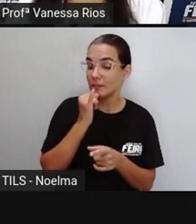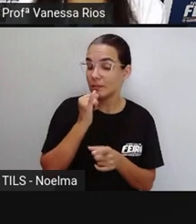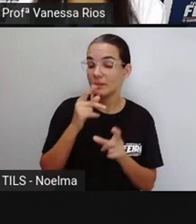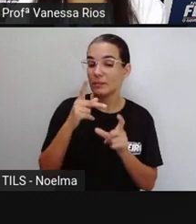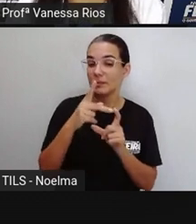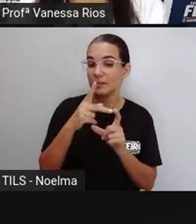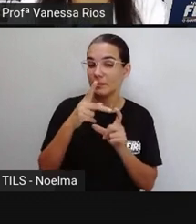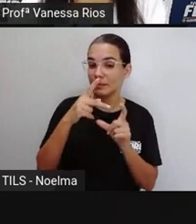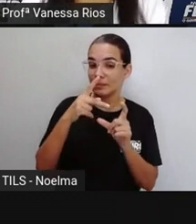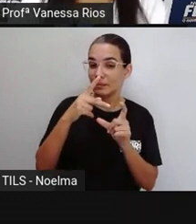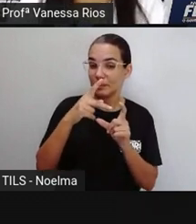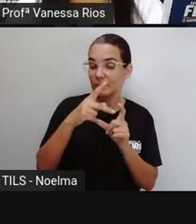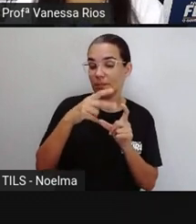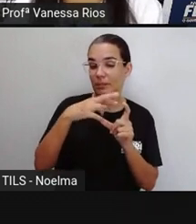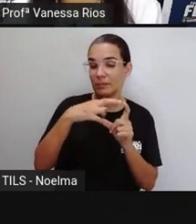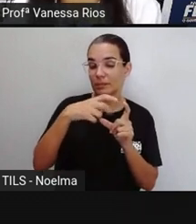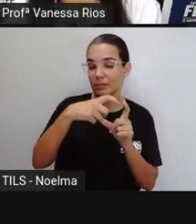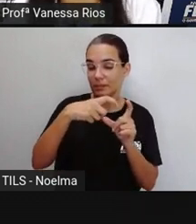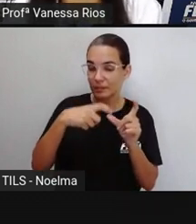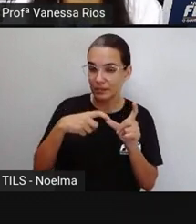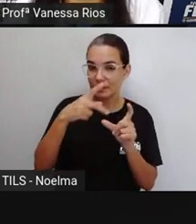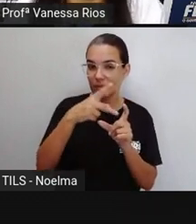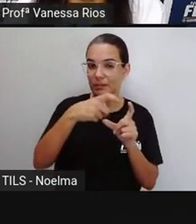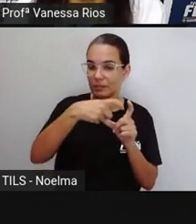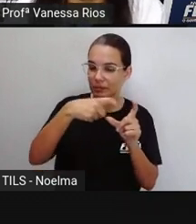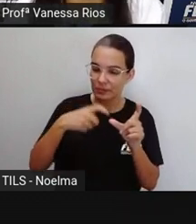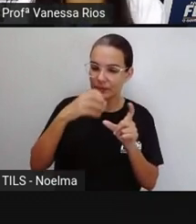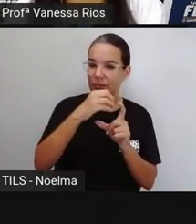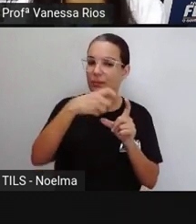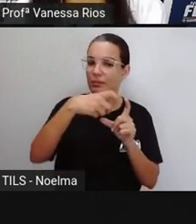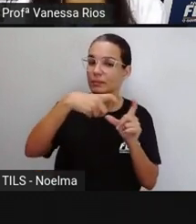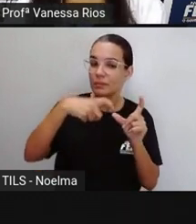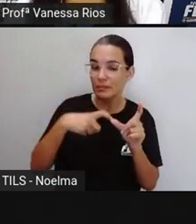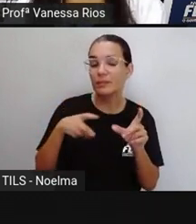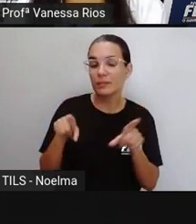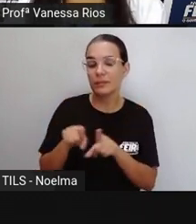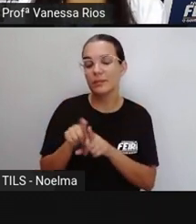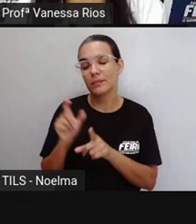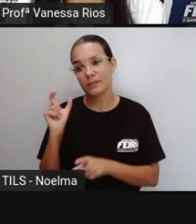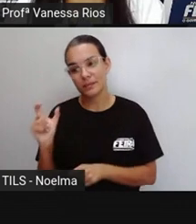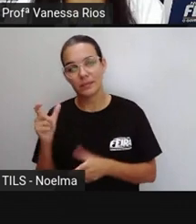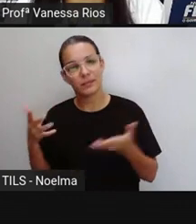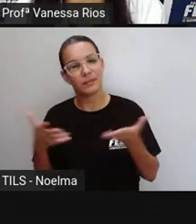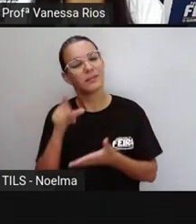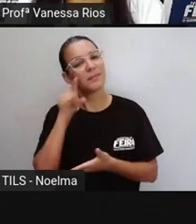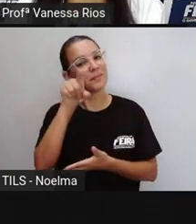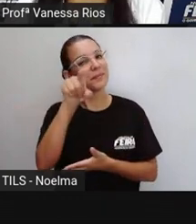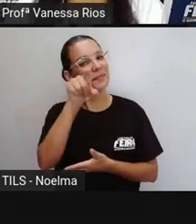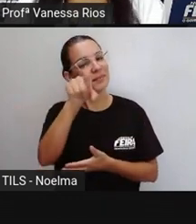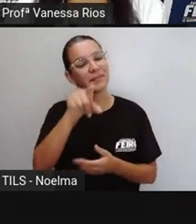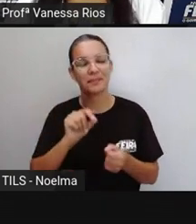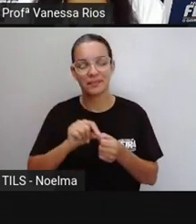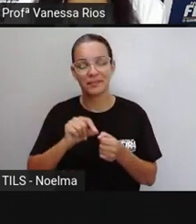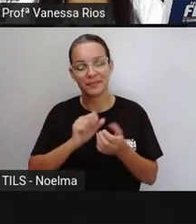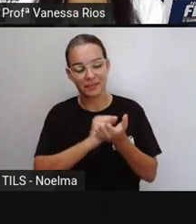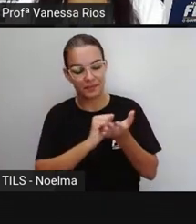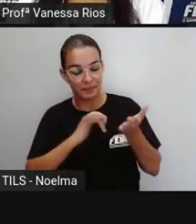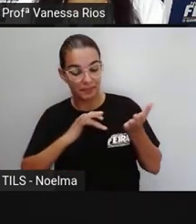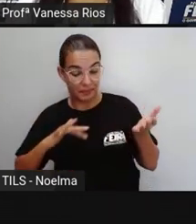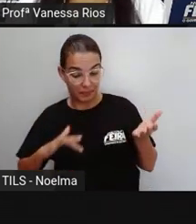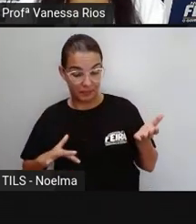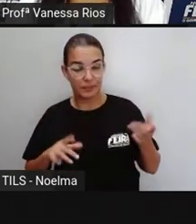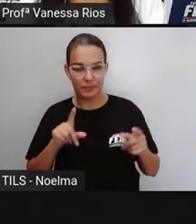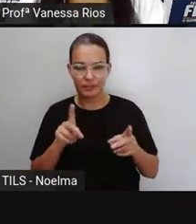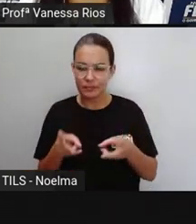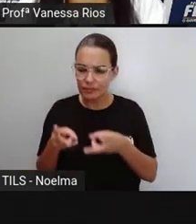paroxítonas, oxítonas, proparoxítonas. Então agora, ó, é com você. Observando